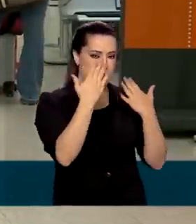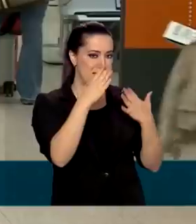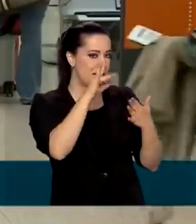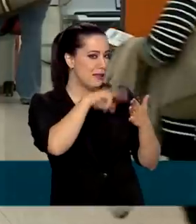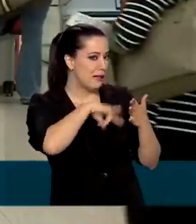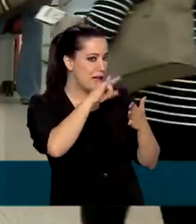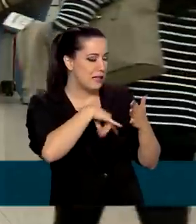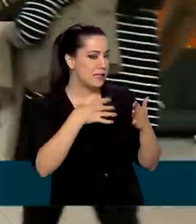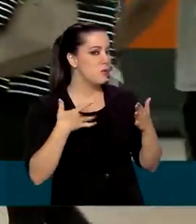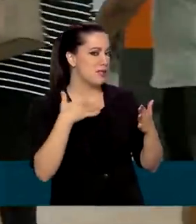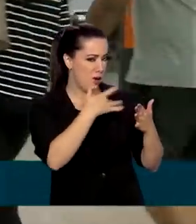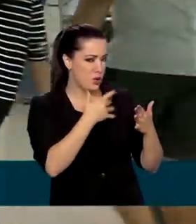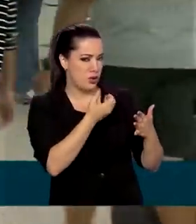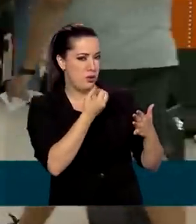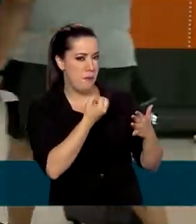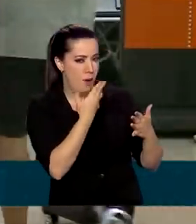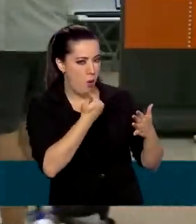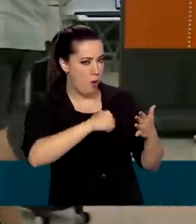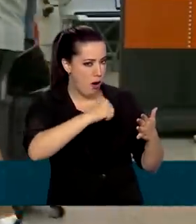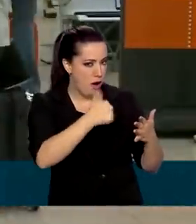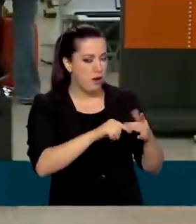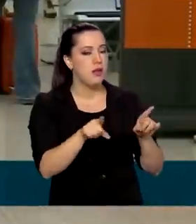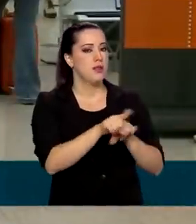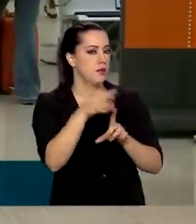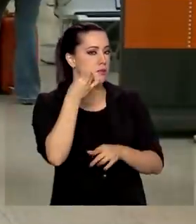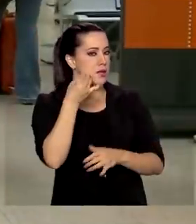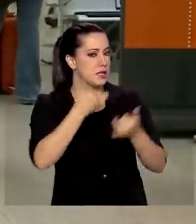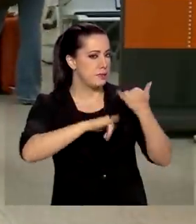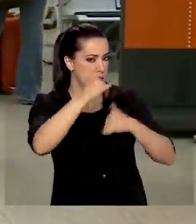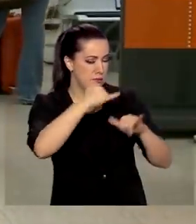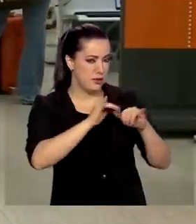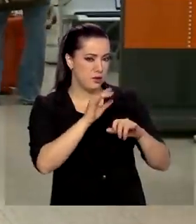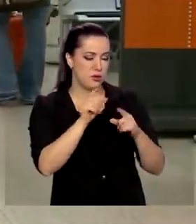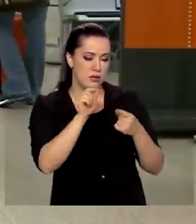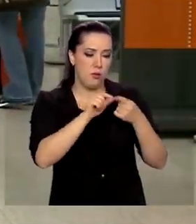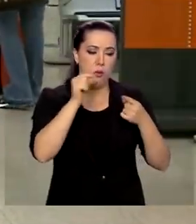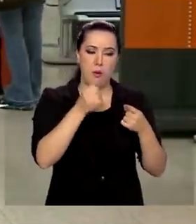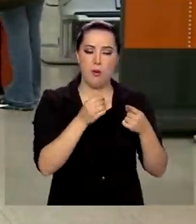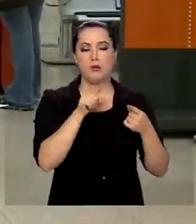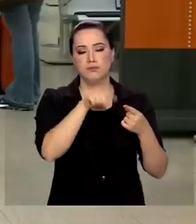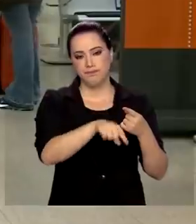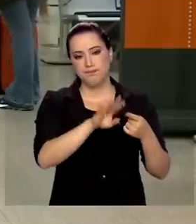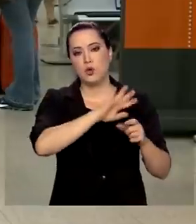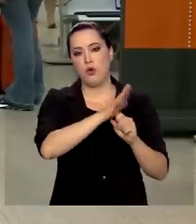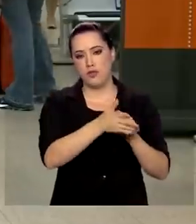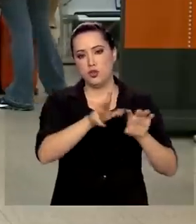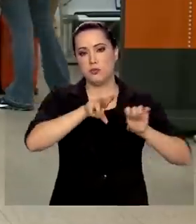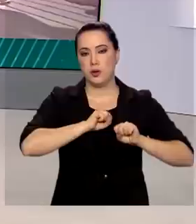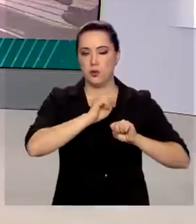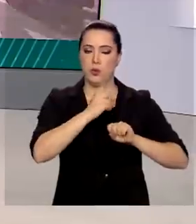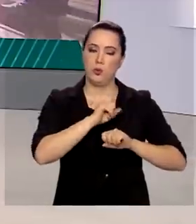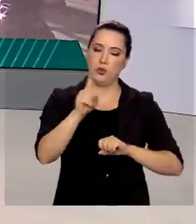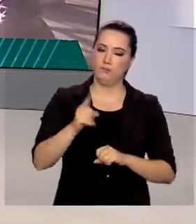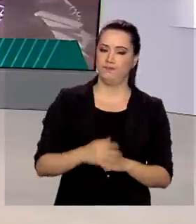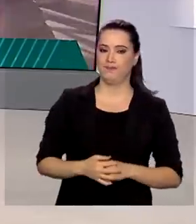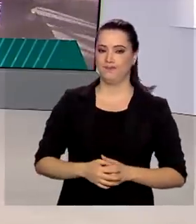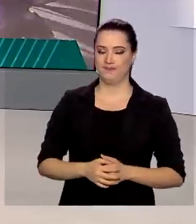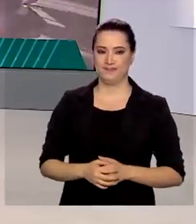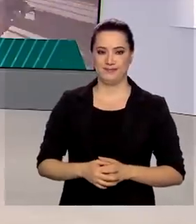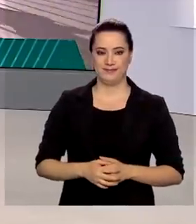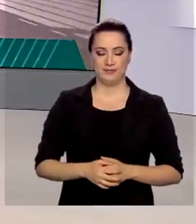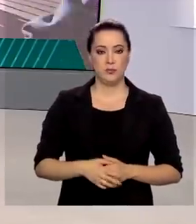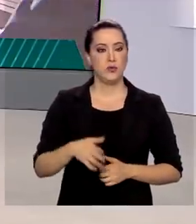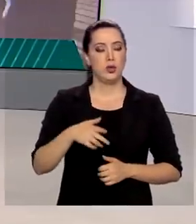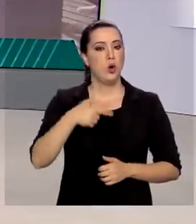do viajante, além do teste negativo para a Covid-19. Cláudia Boiunga, para o Brasil em Dia. E